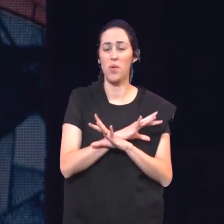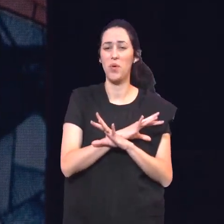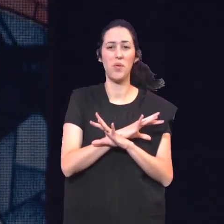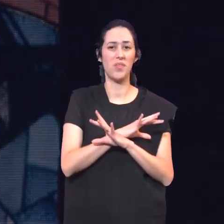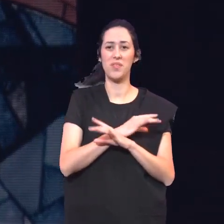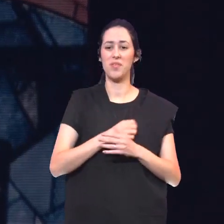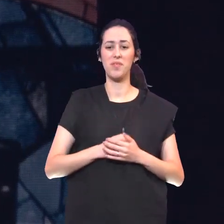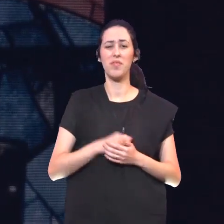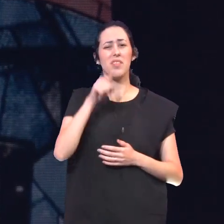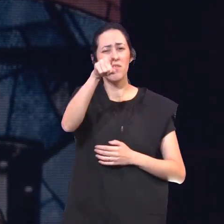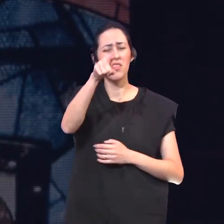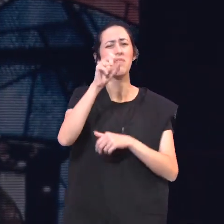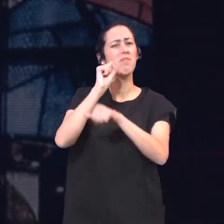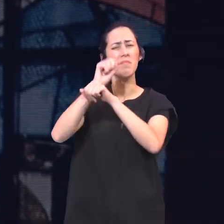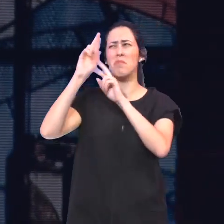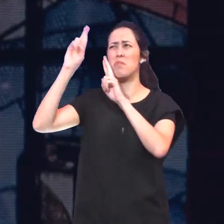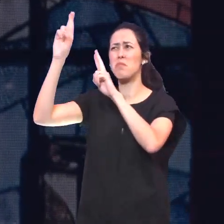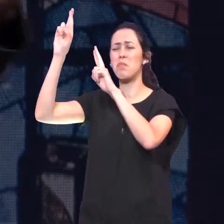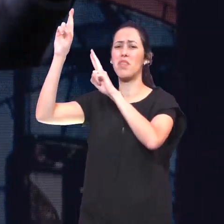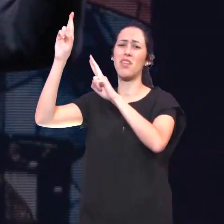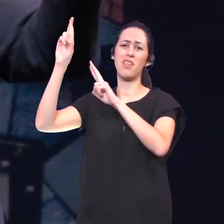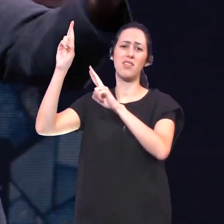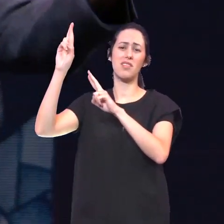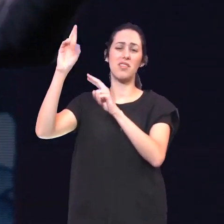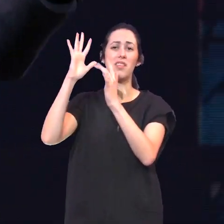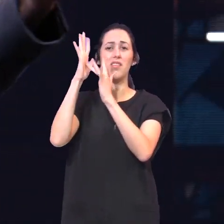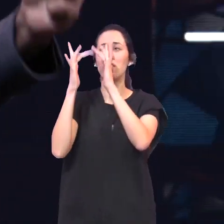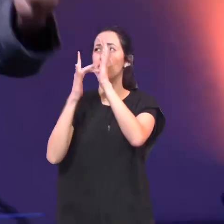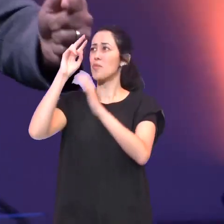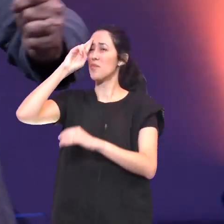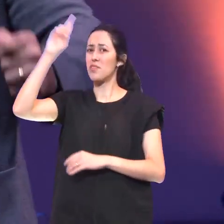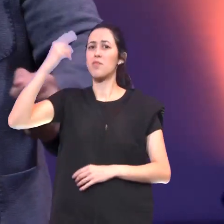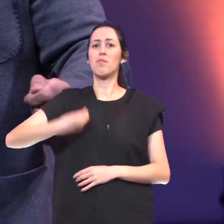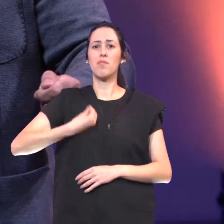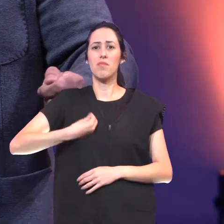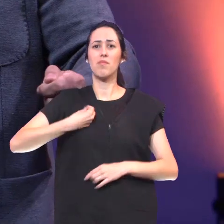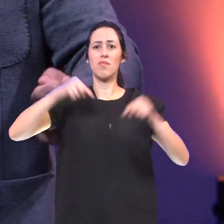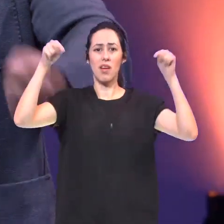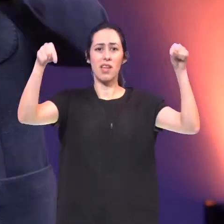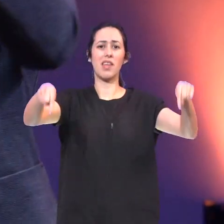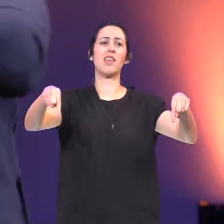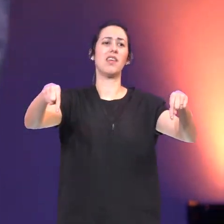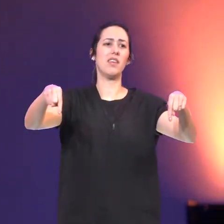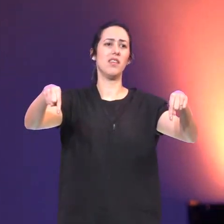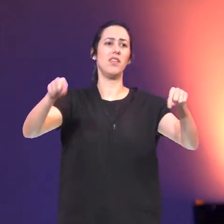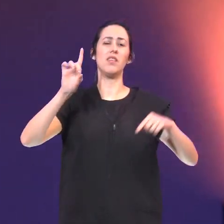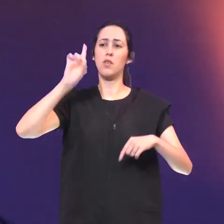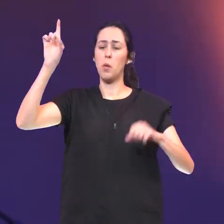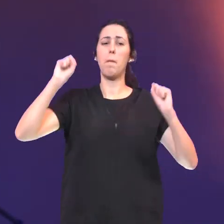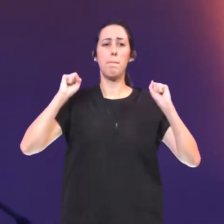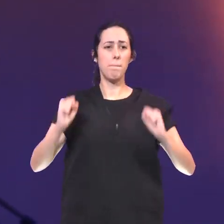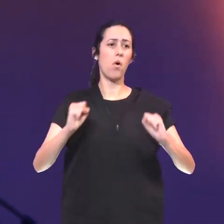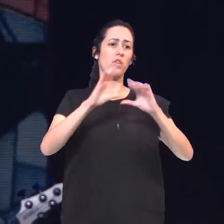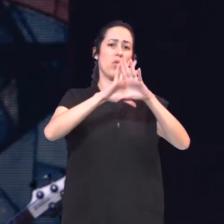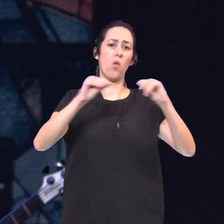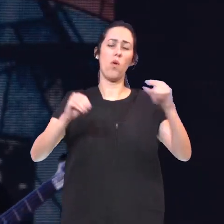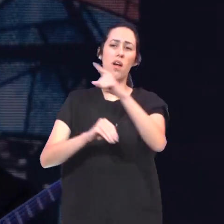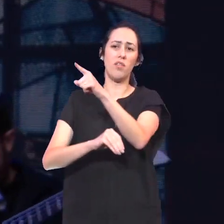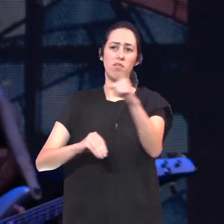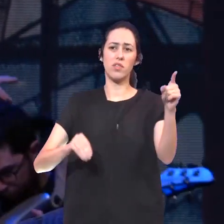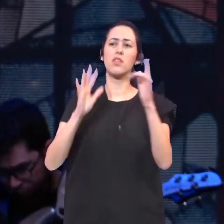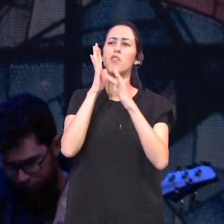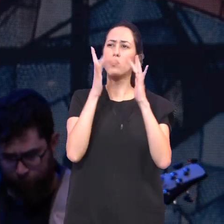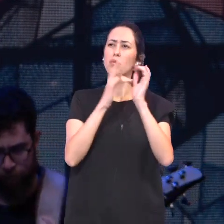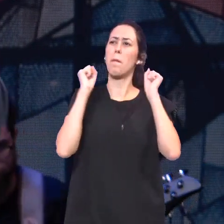Tenha esperança O Senhor Jesus está aqui Ele pode Te curar Ele pode